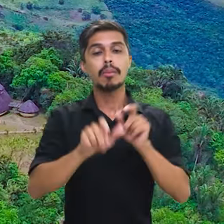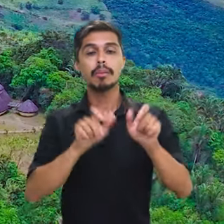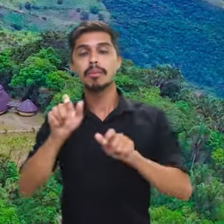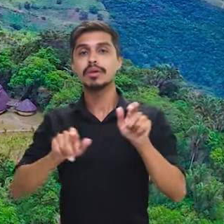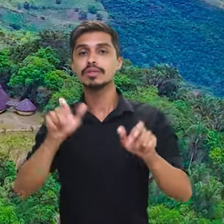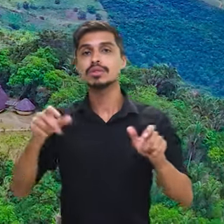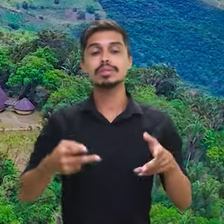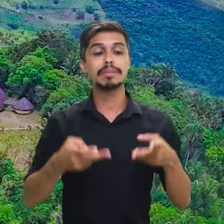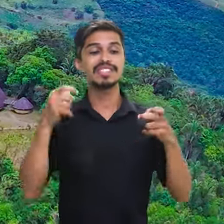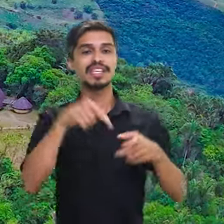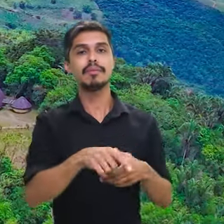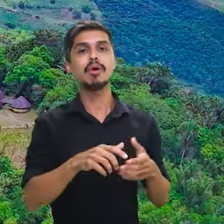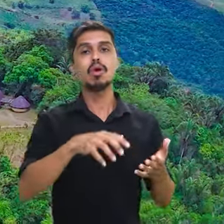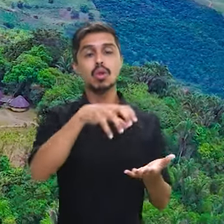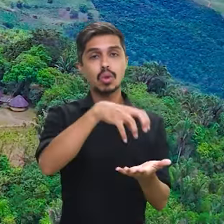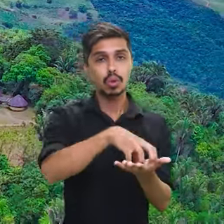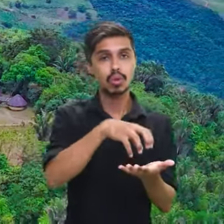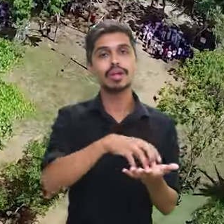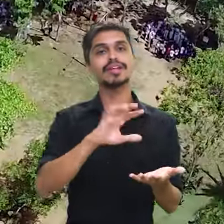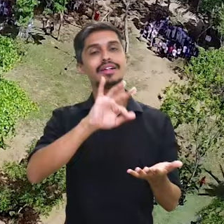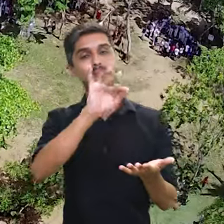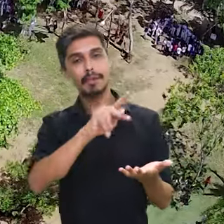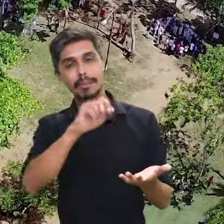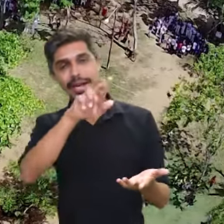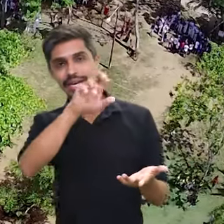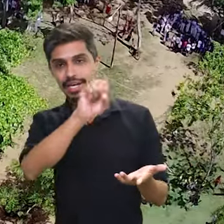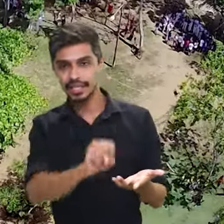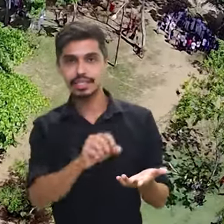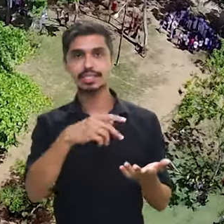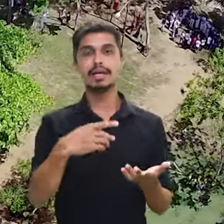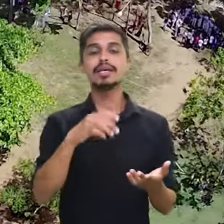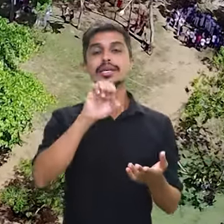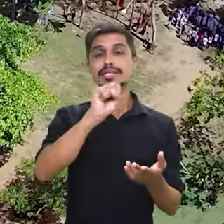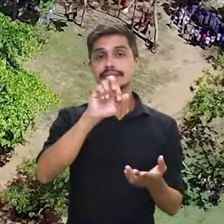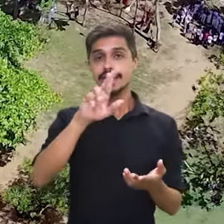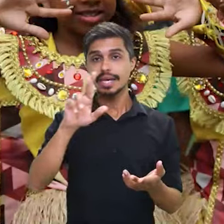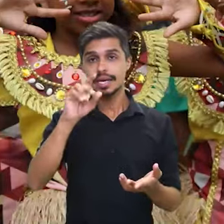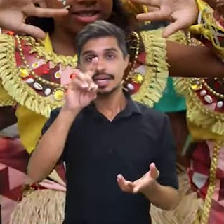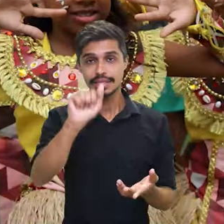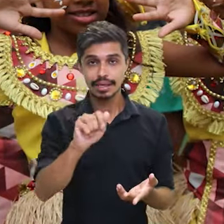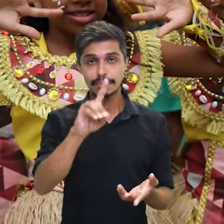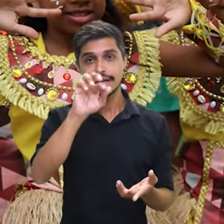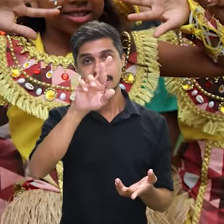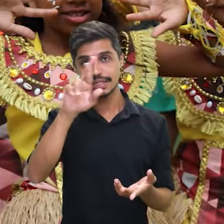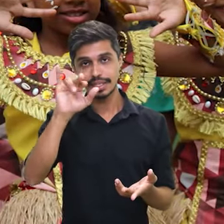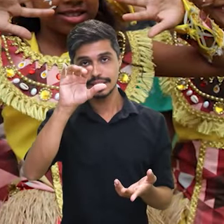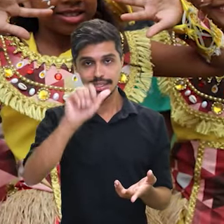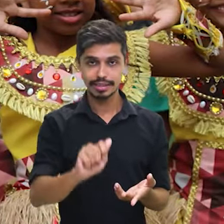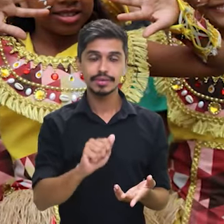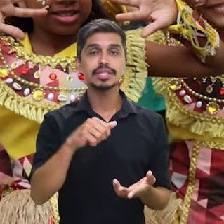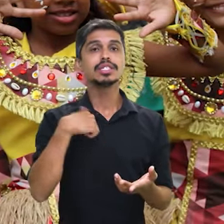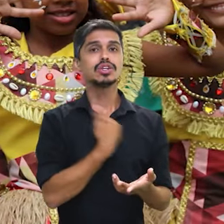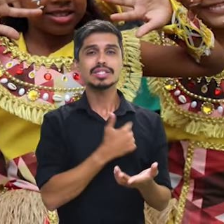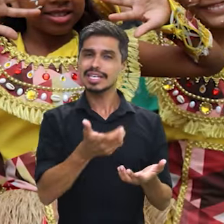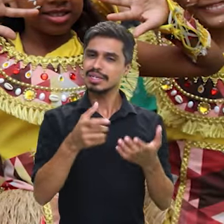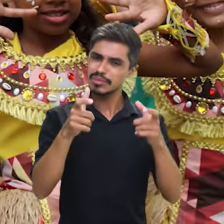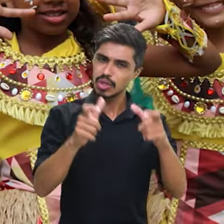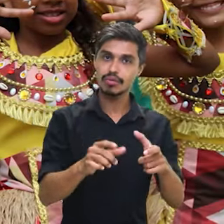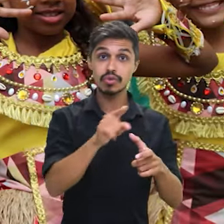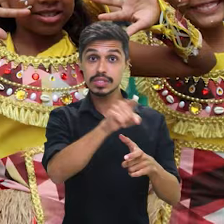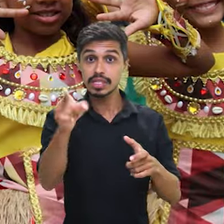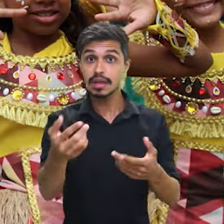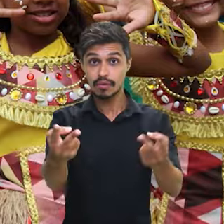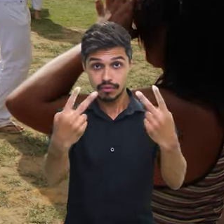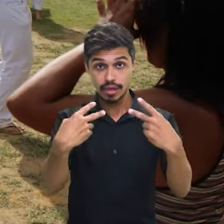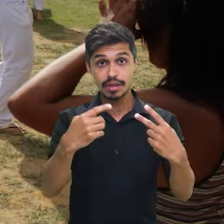Barriga, o Quilombo dos Palmares, como lugar de romaria, de realizar promessas, de revisitar. E queremos que em cada lugar, você que está